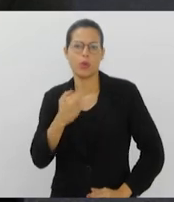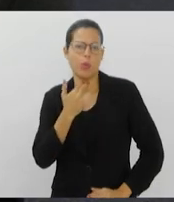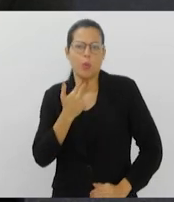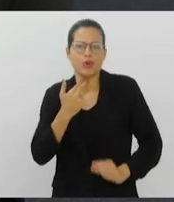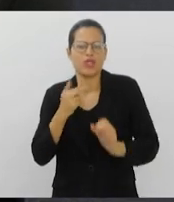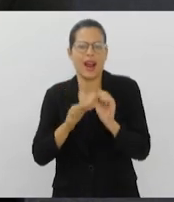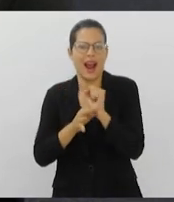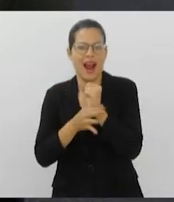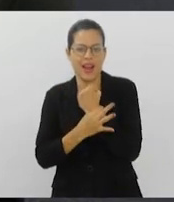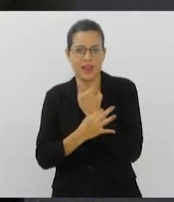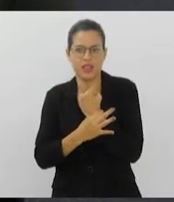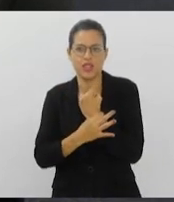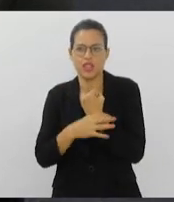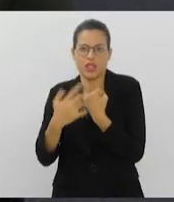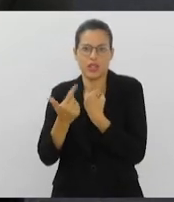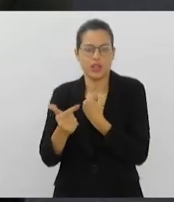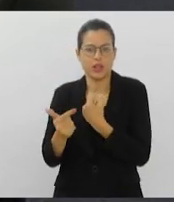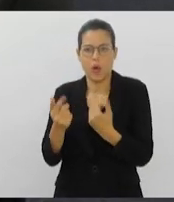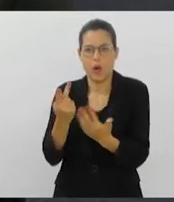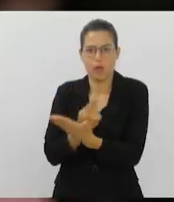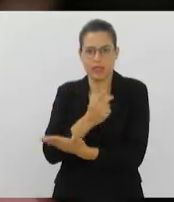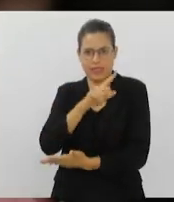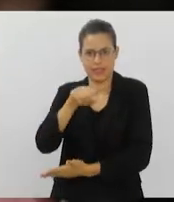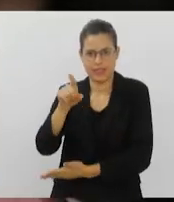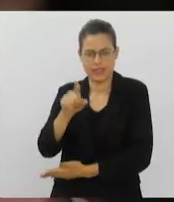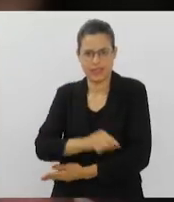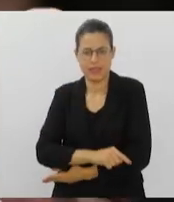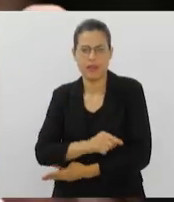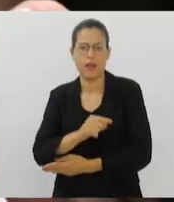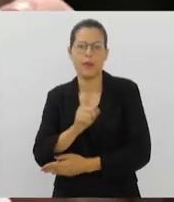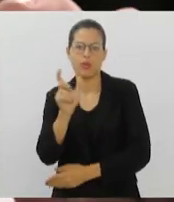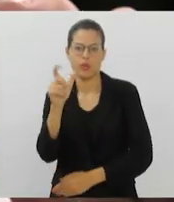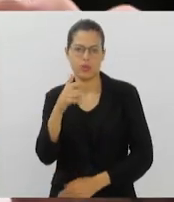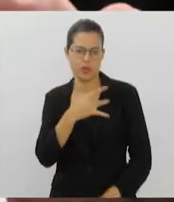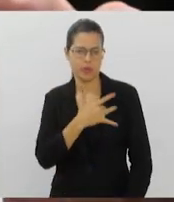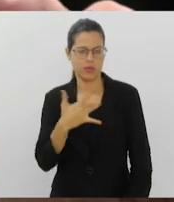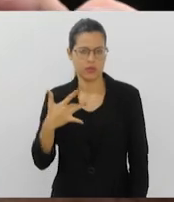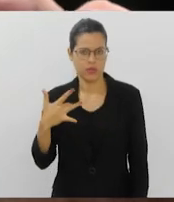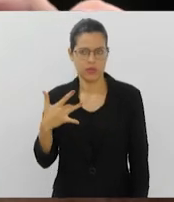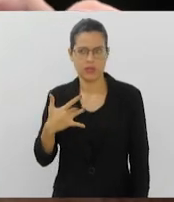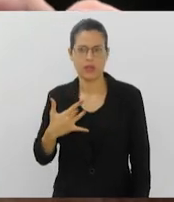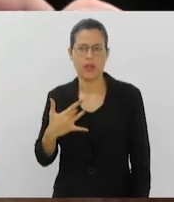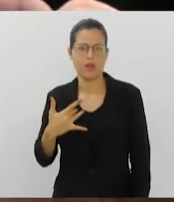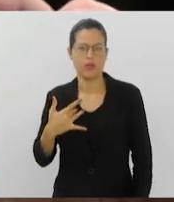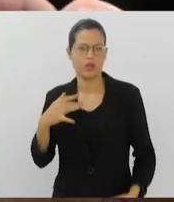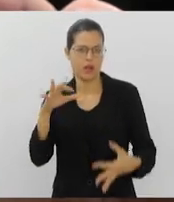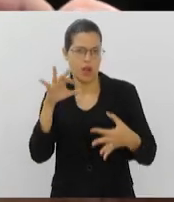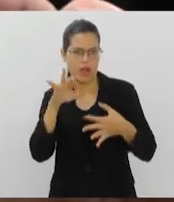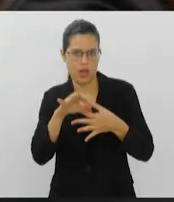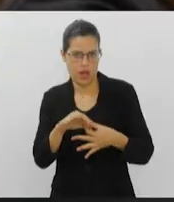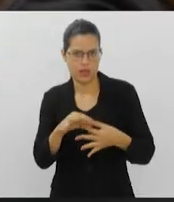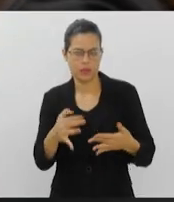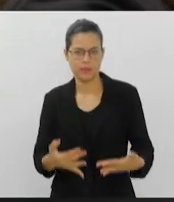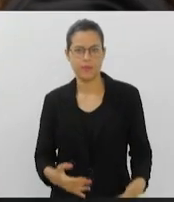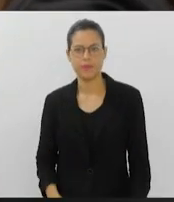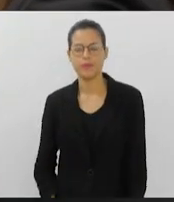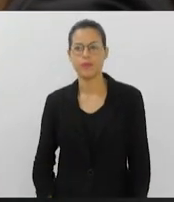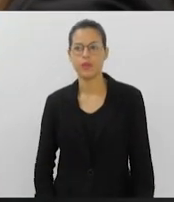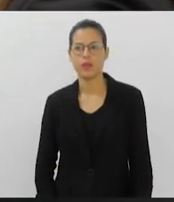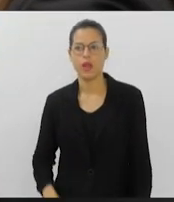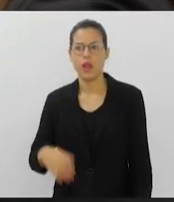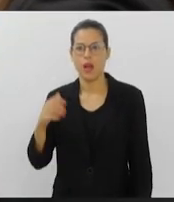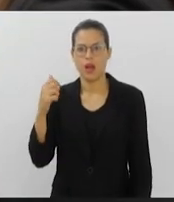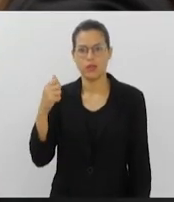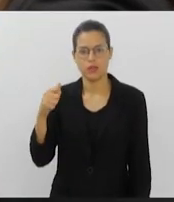que não haverá mais cancelamentos unilaterais por parte dos planos de saúde que são associados a elas. A Associação